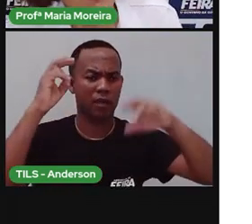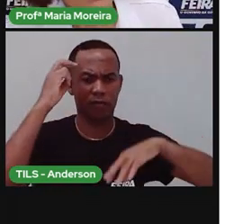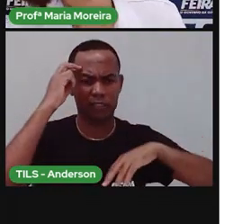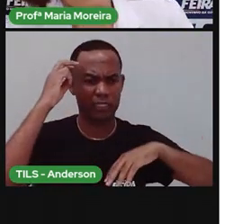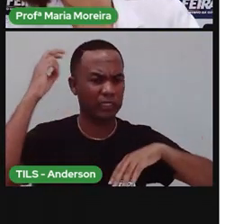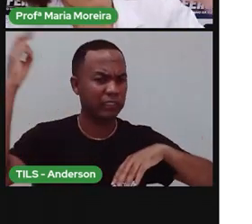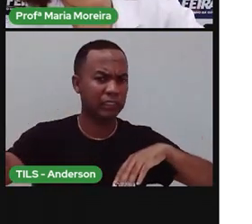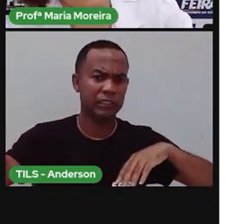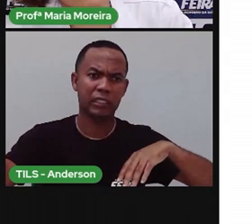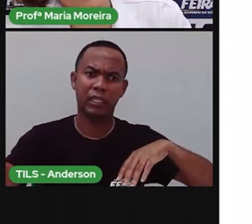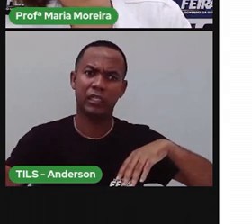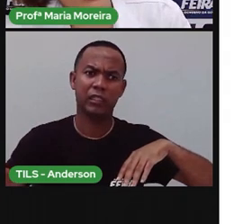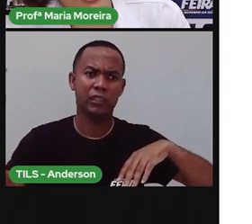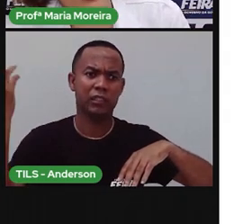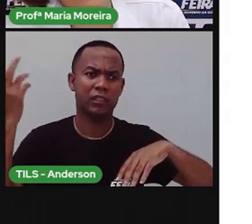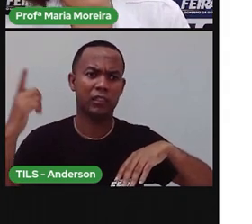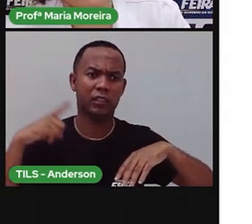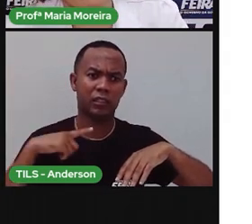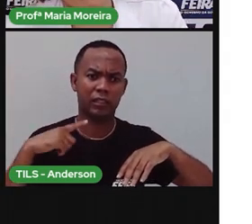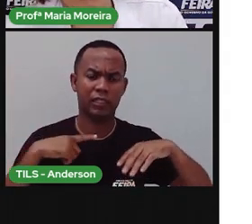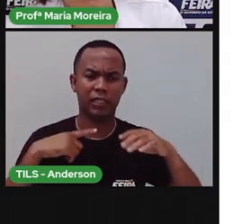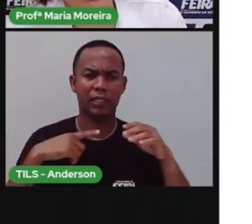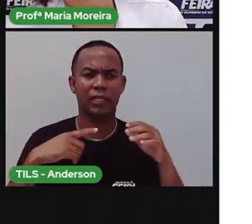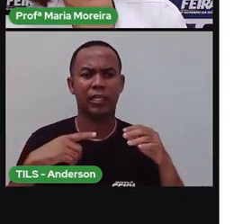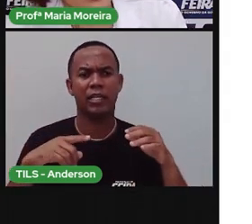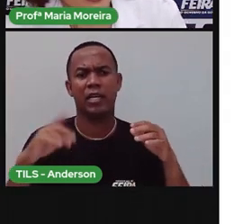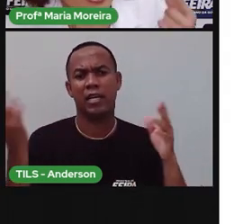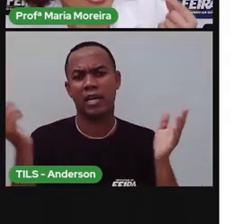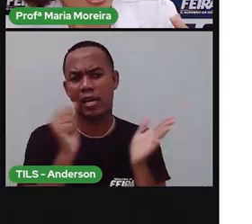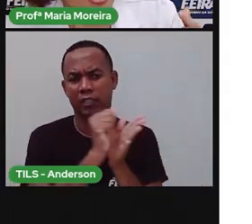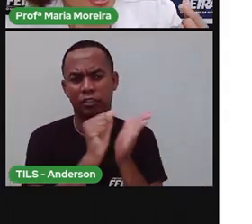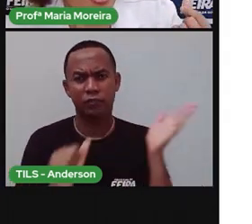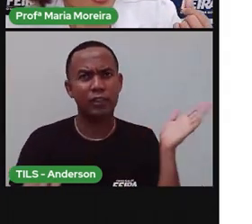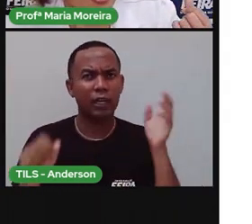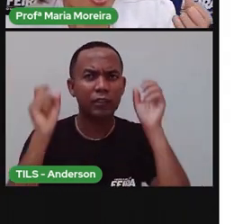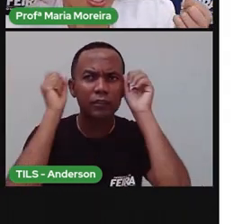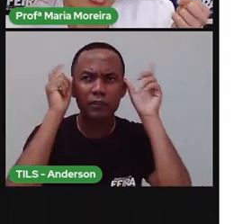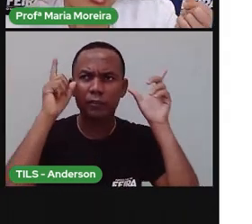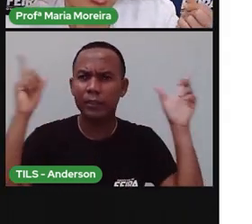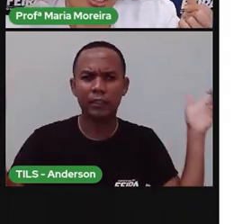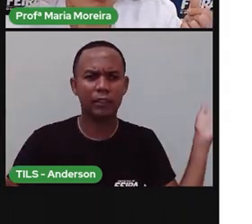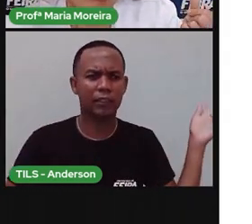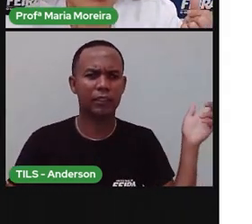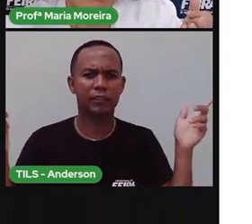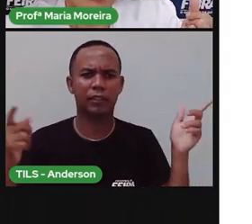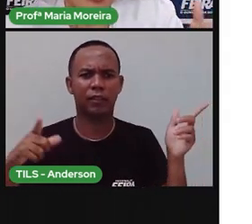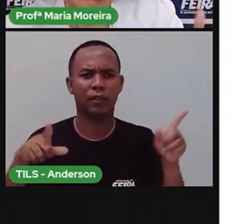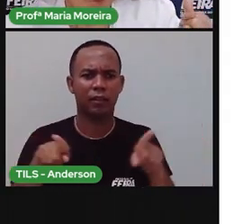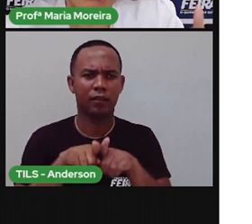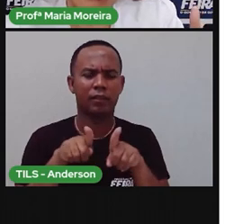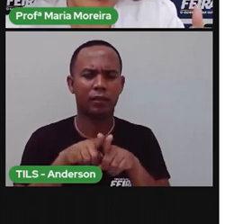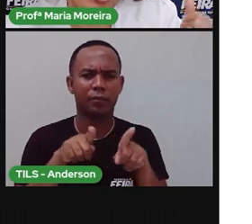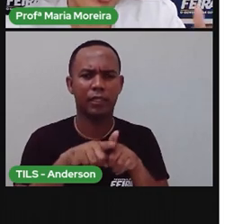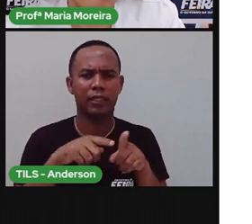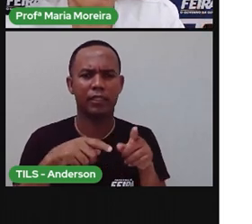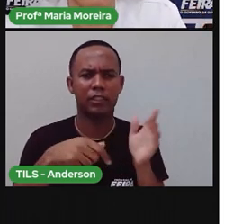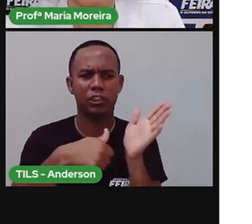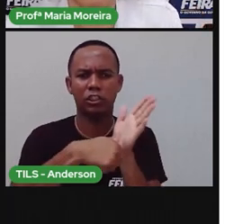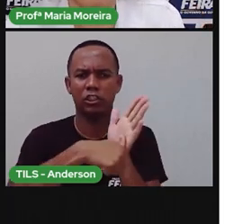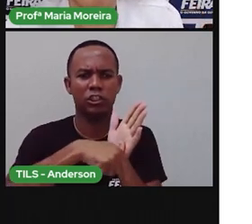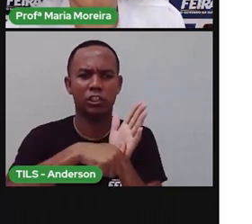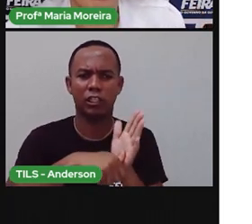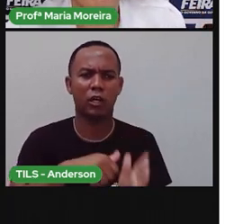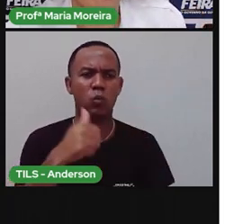para desempenhar tantas atividades e ter esses documentos, ele tem a digital, que comprova que ele é